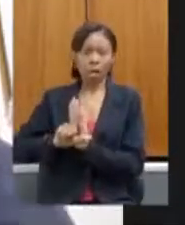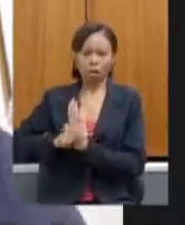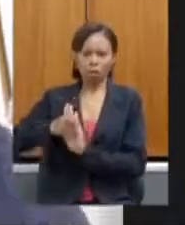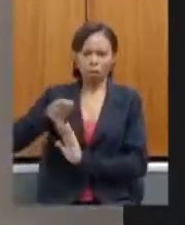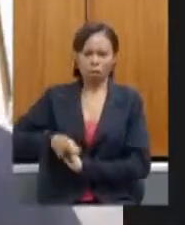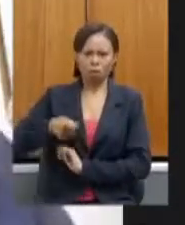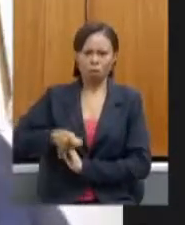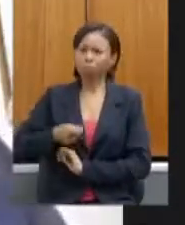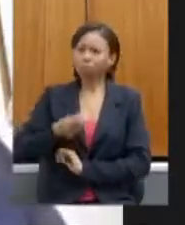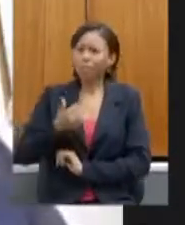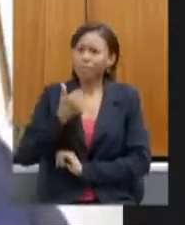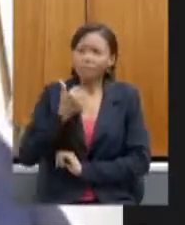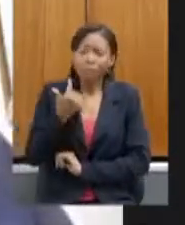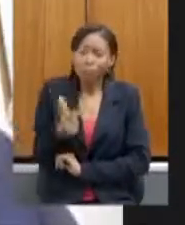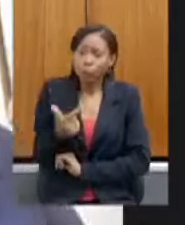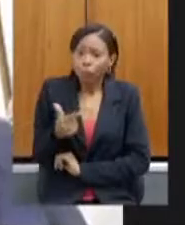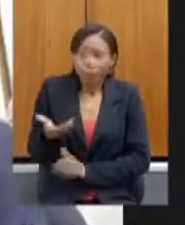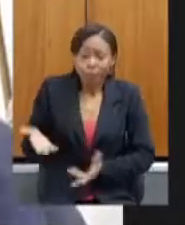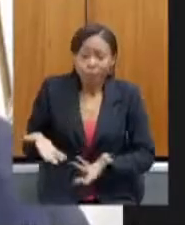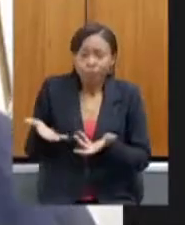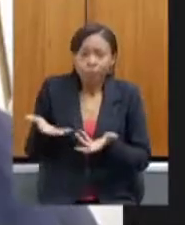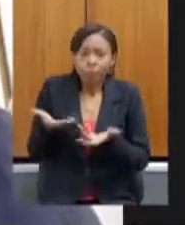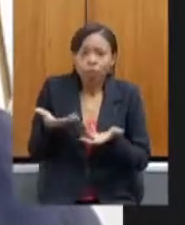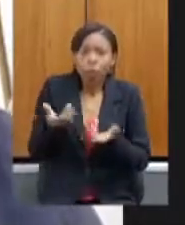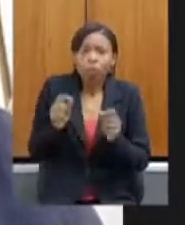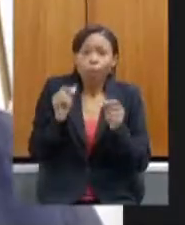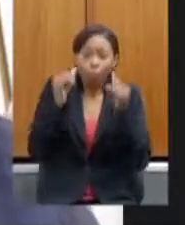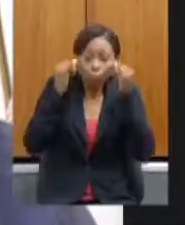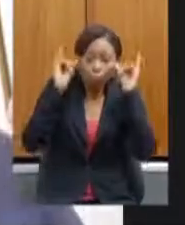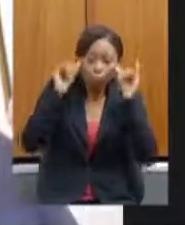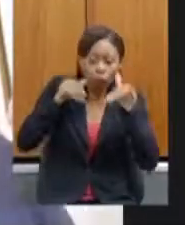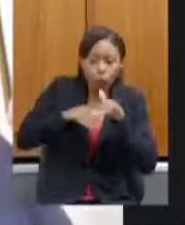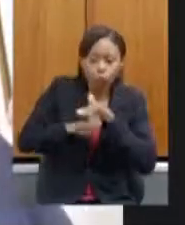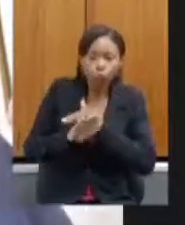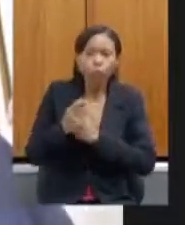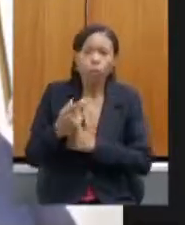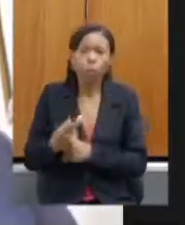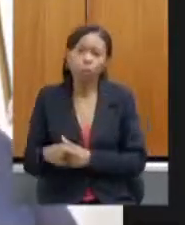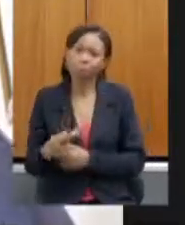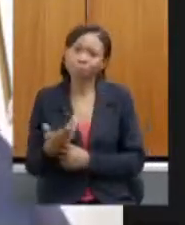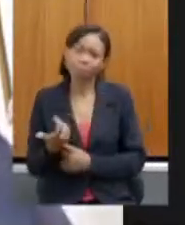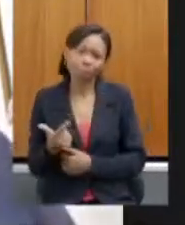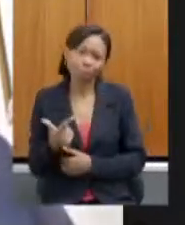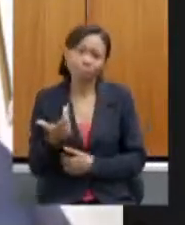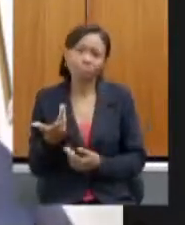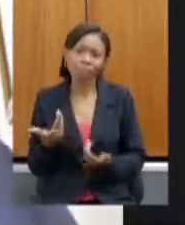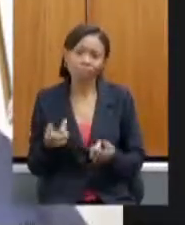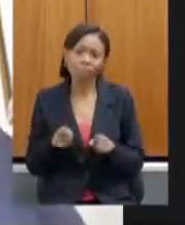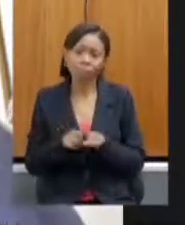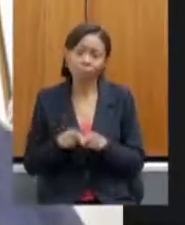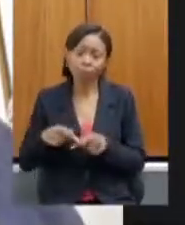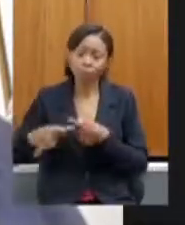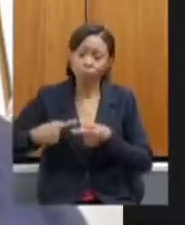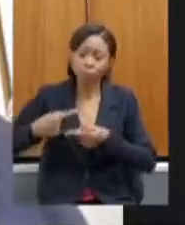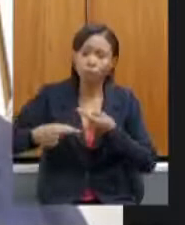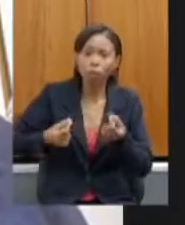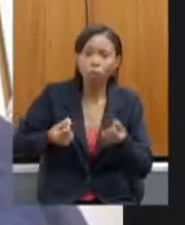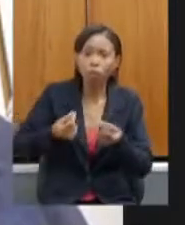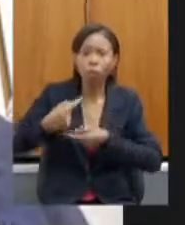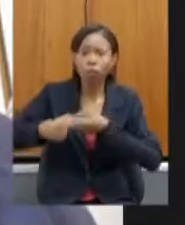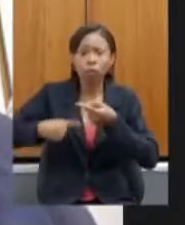pessoas confinem os nossos bois para os pequenos barramentos e para o capital de giro agora mesmo